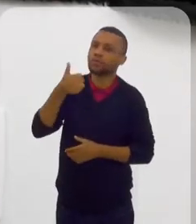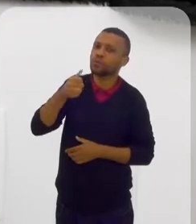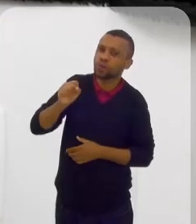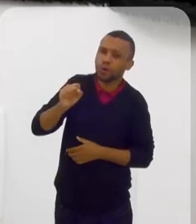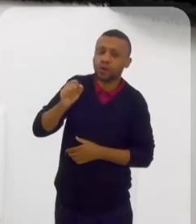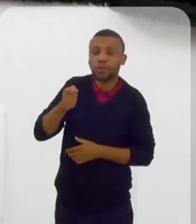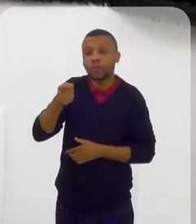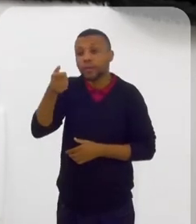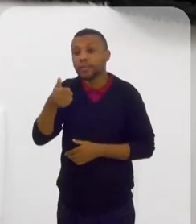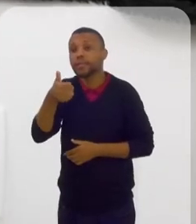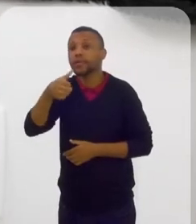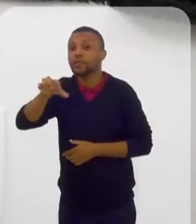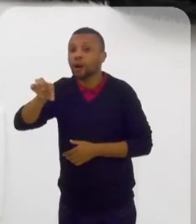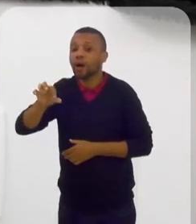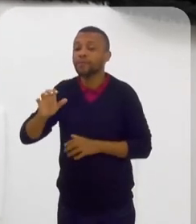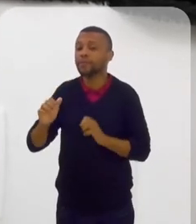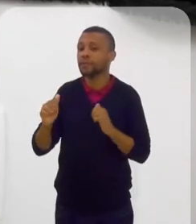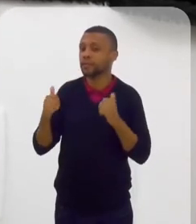19.